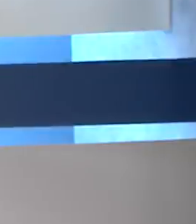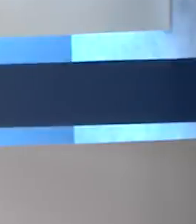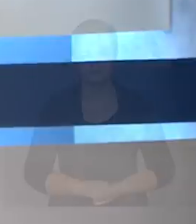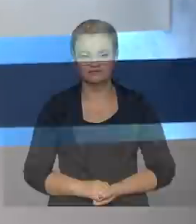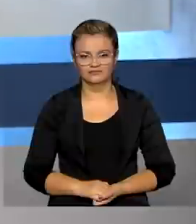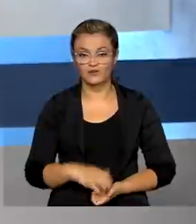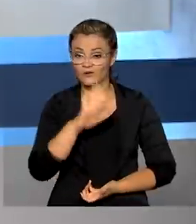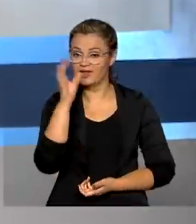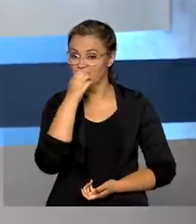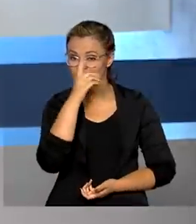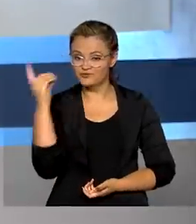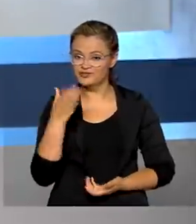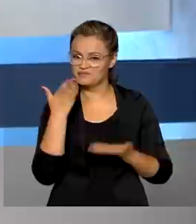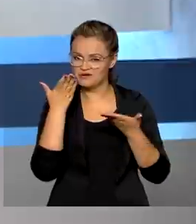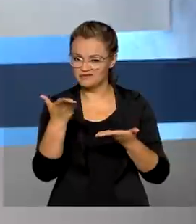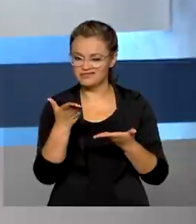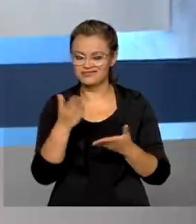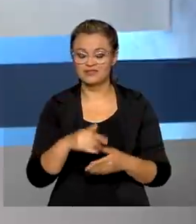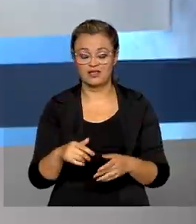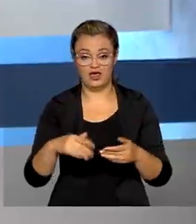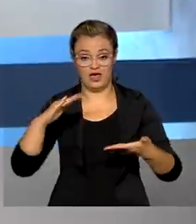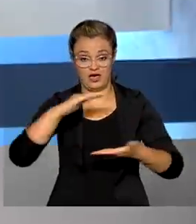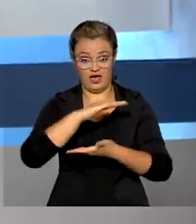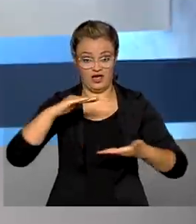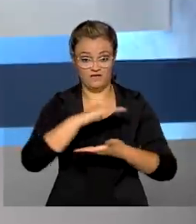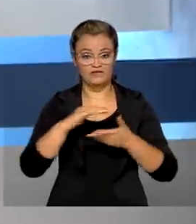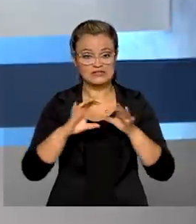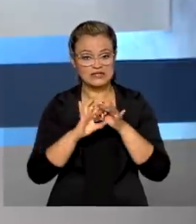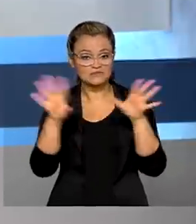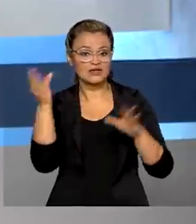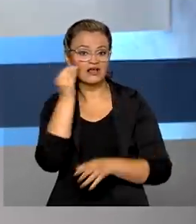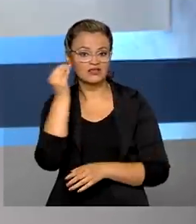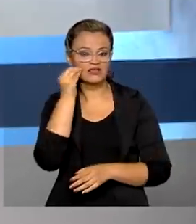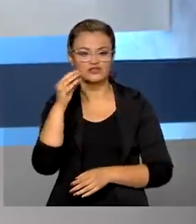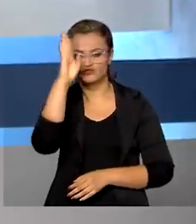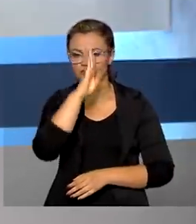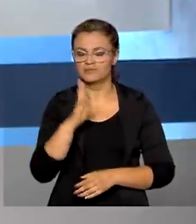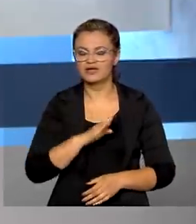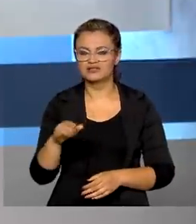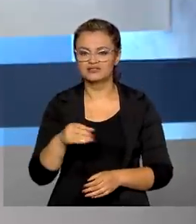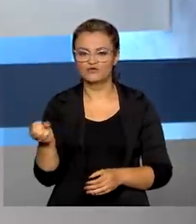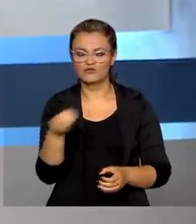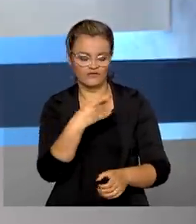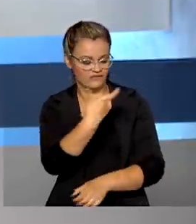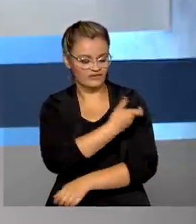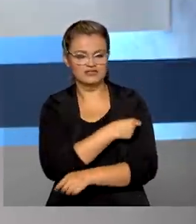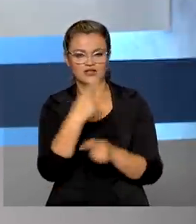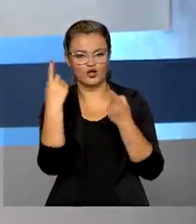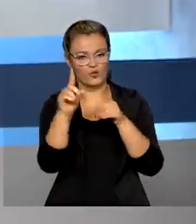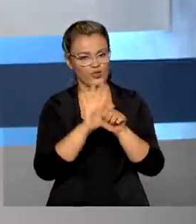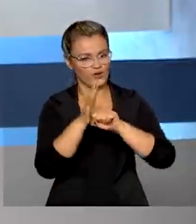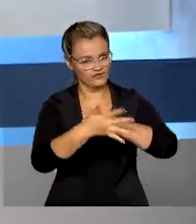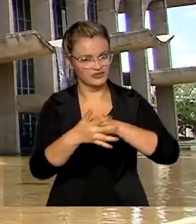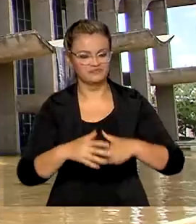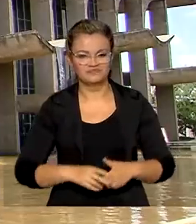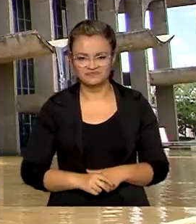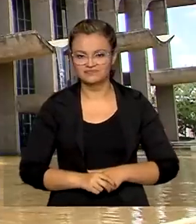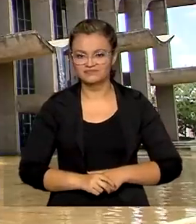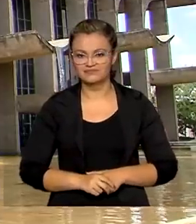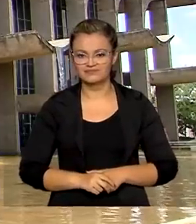Olá, muito bom dia pra você. Anvisa autoriza testes no Brasil com nova vacina contra a Covid-19.